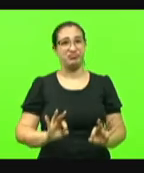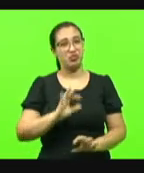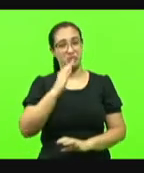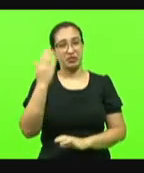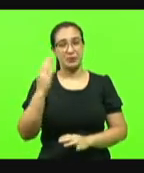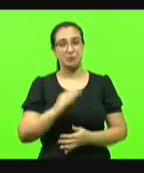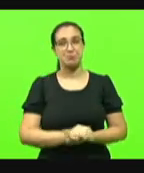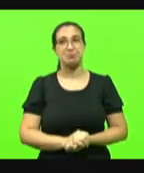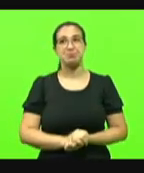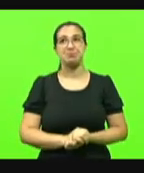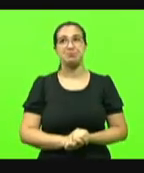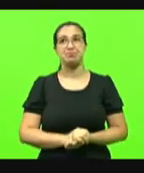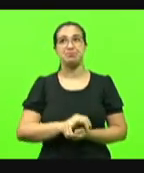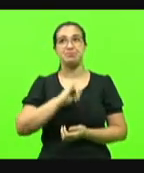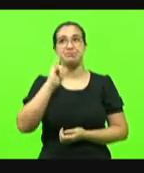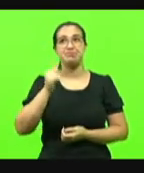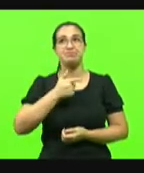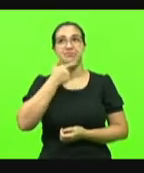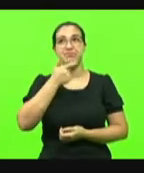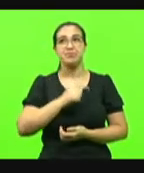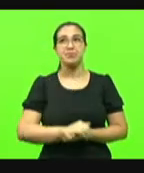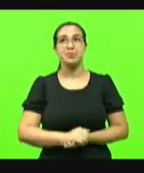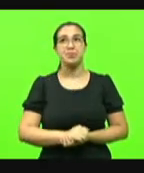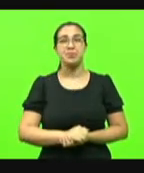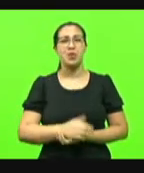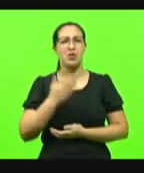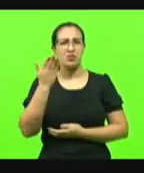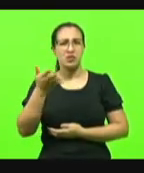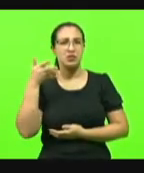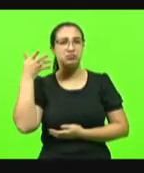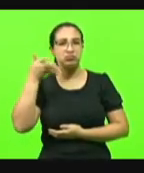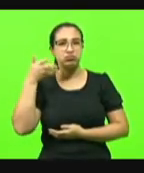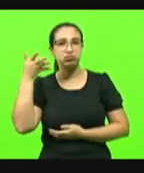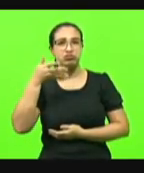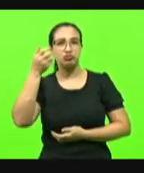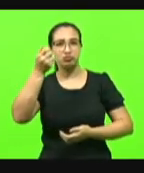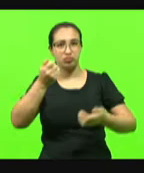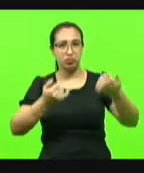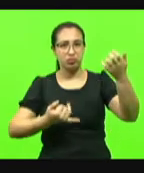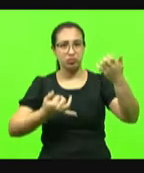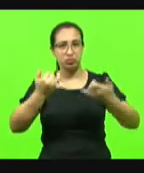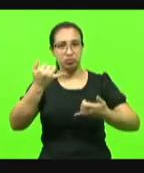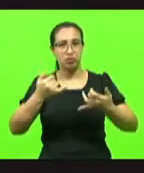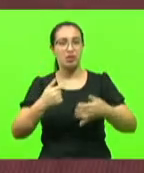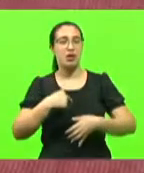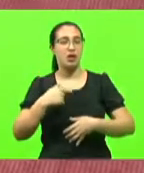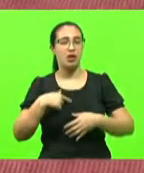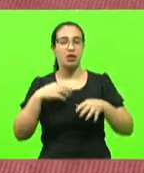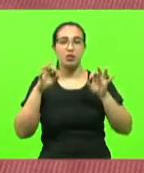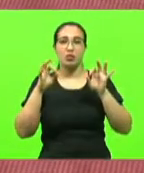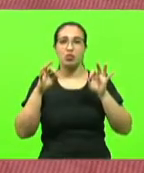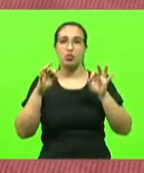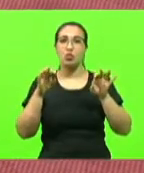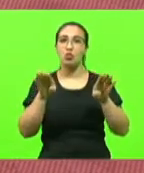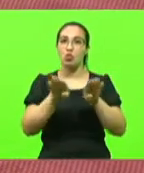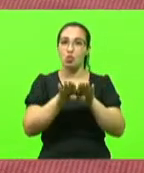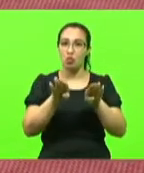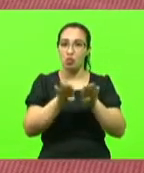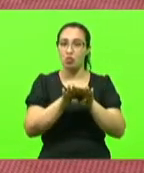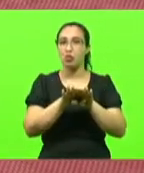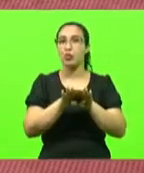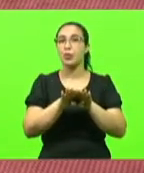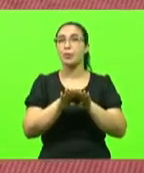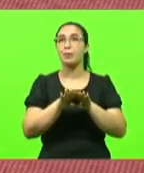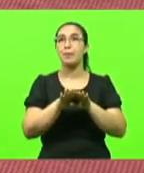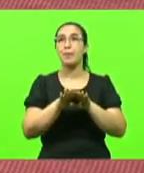Deputado Alba, essa colocação de Vossa Excelência, e eu posso falar com propriedade, deputado Berlanda, porque a